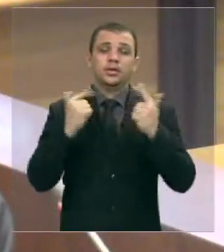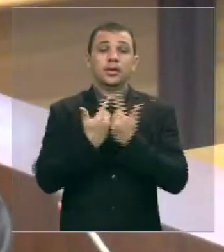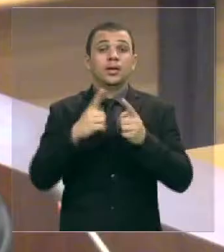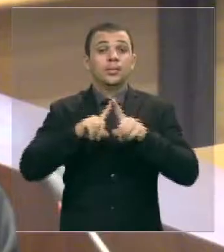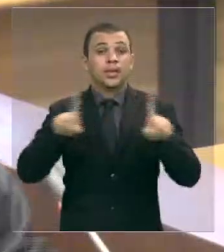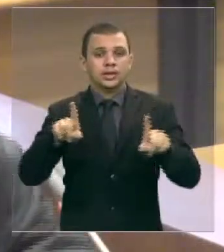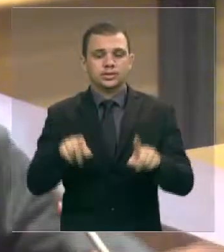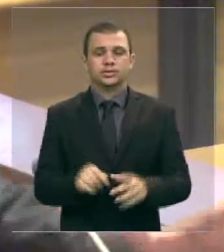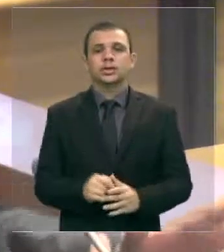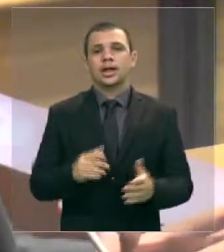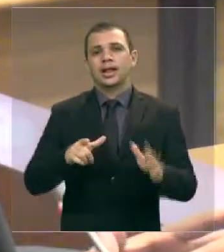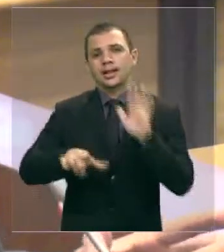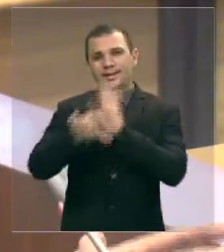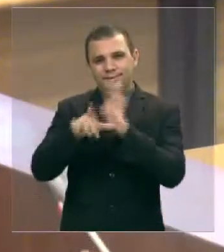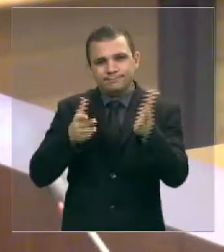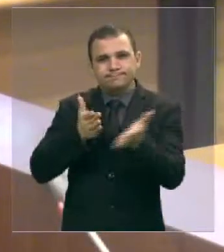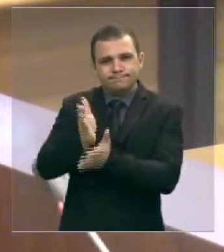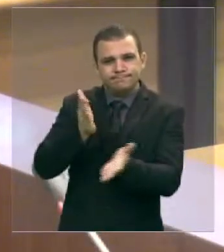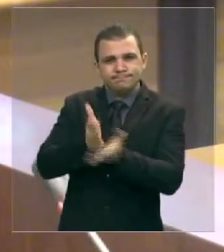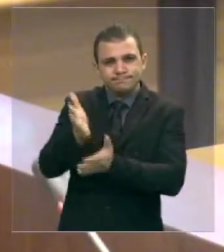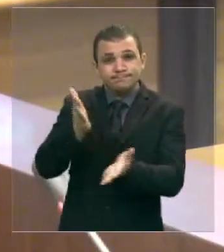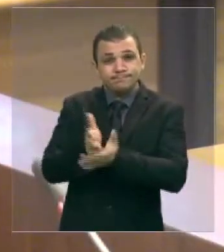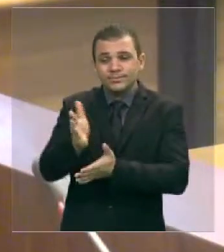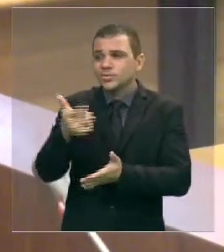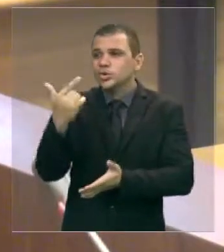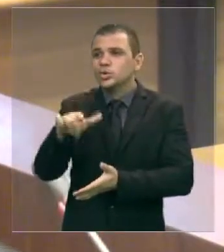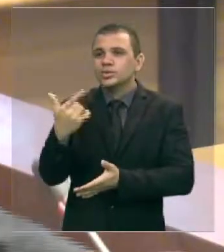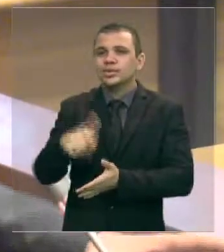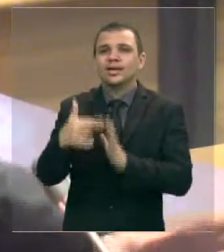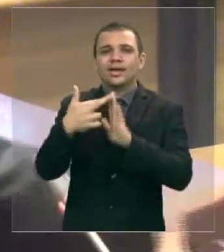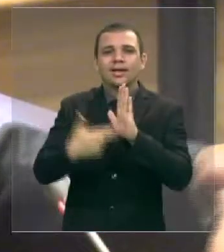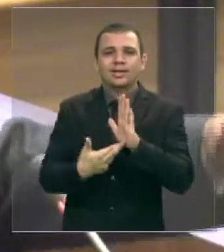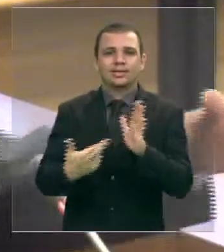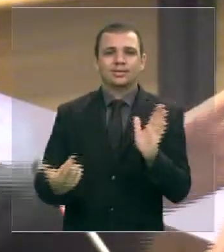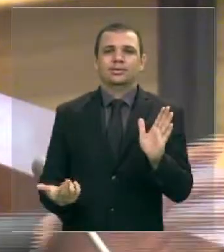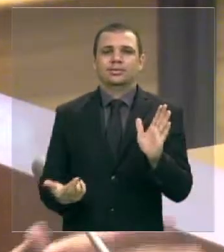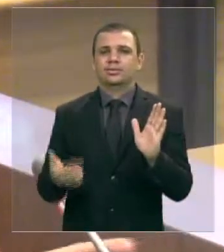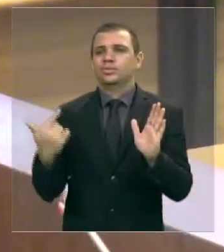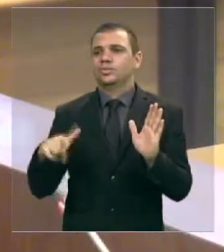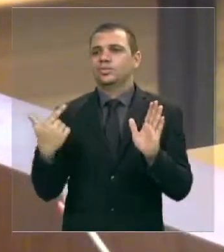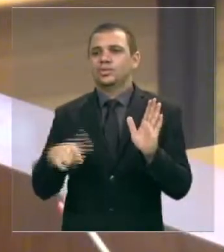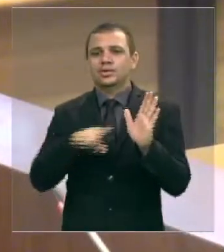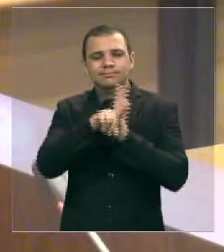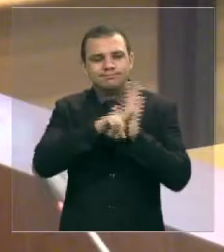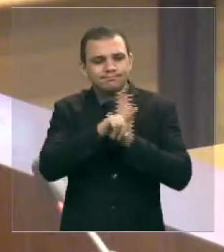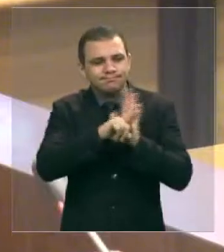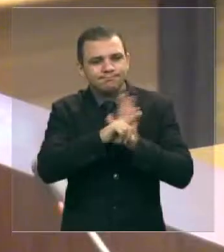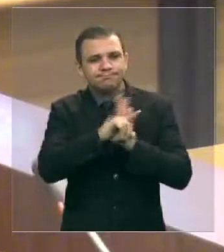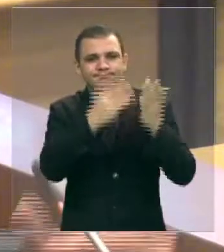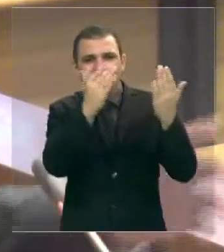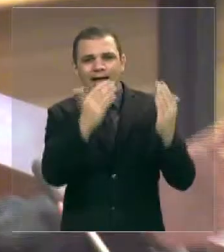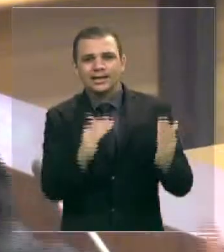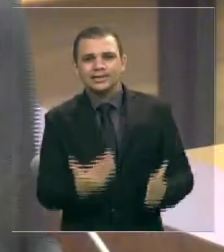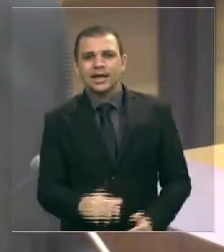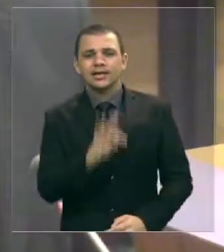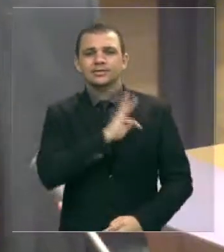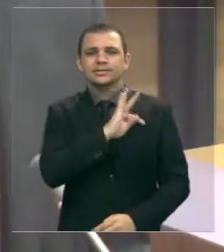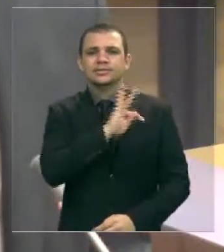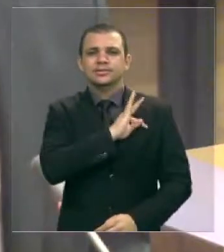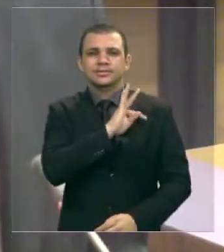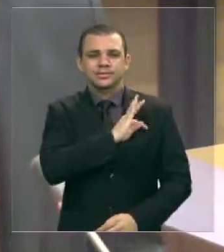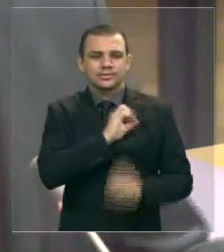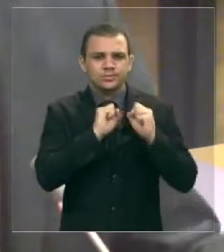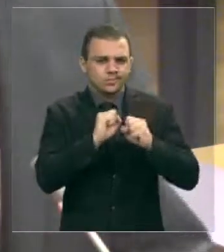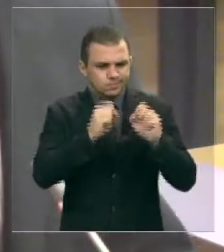aprovadas sem nenhum tipo de disciplinamento sem nenhum tipo de análise técnica aprofundada